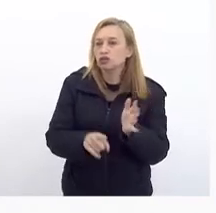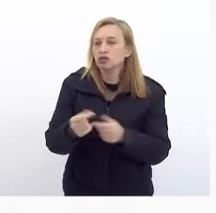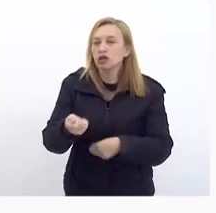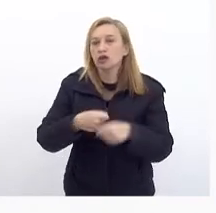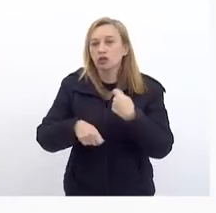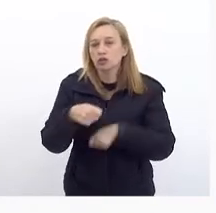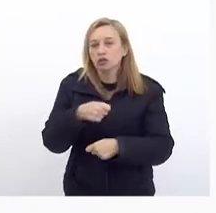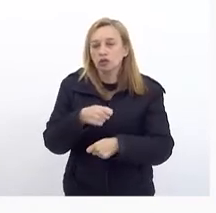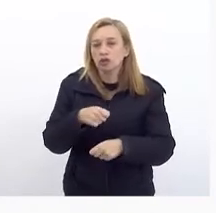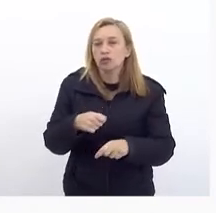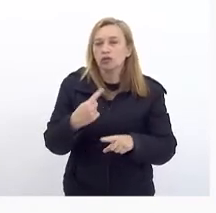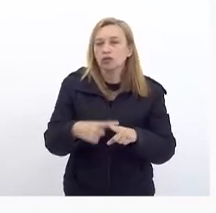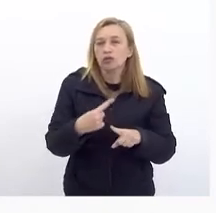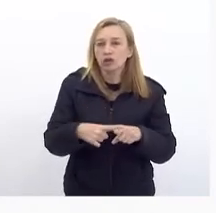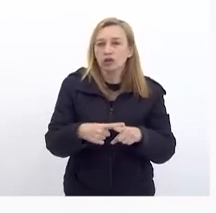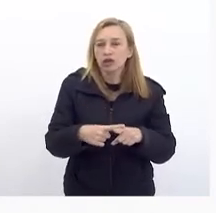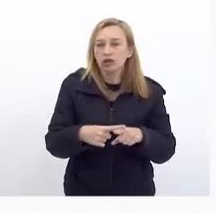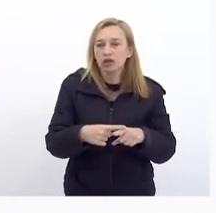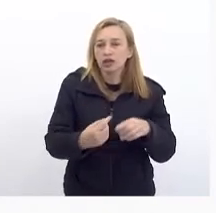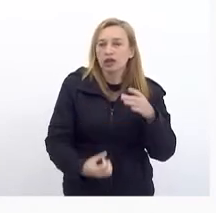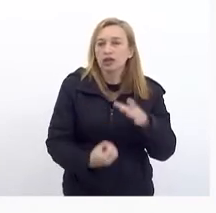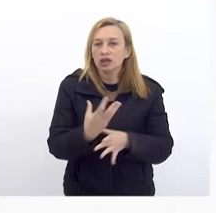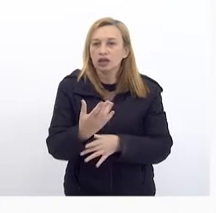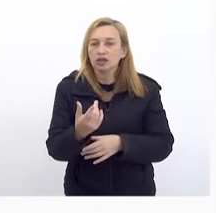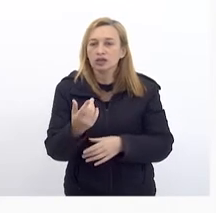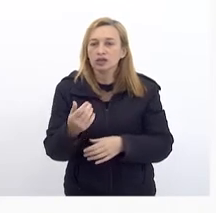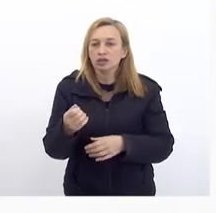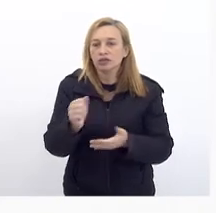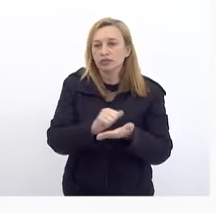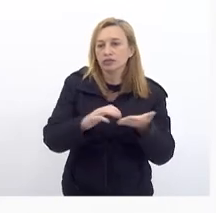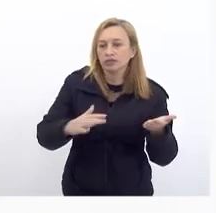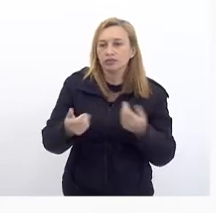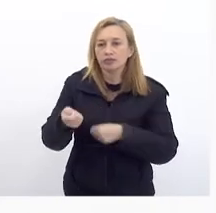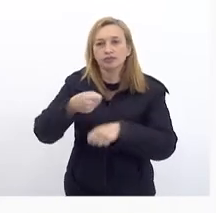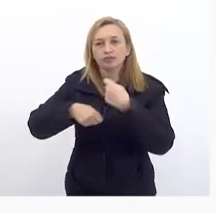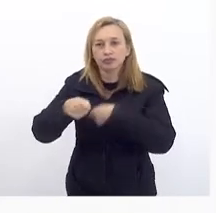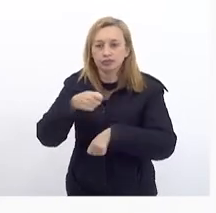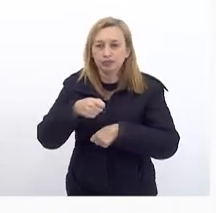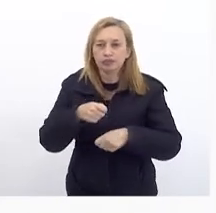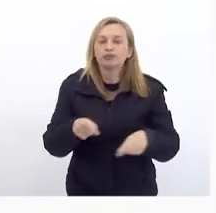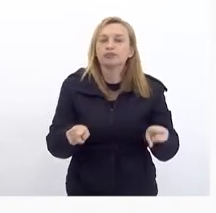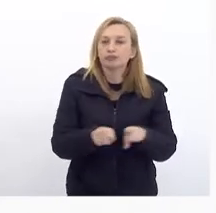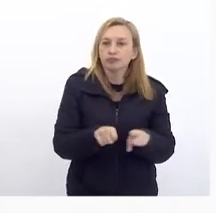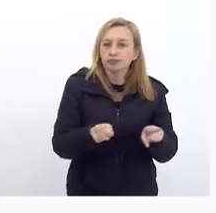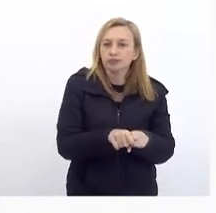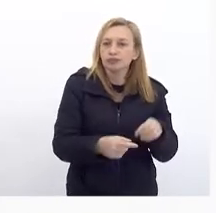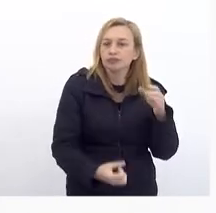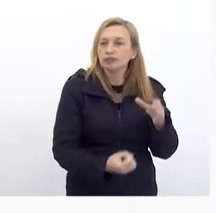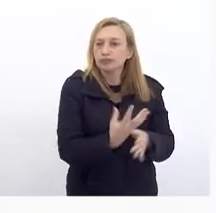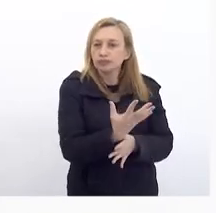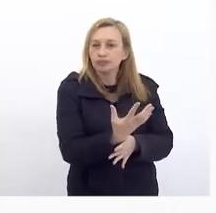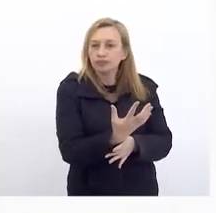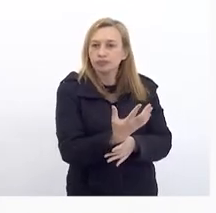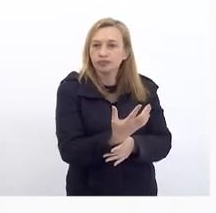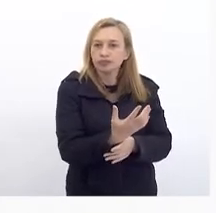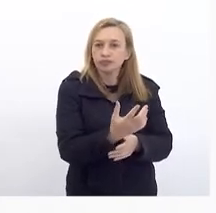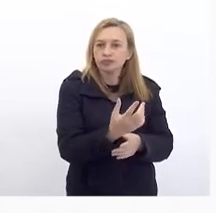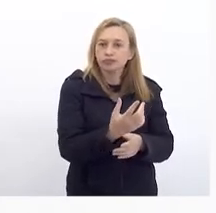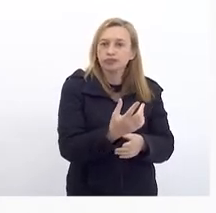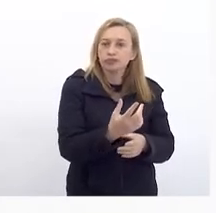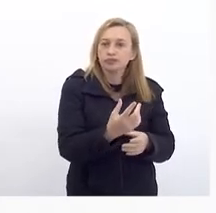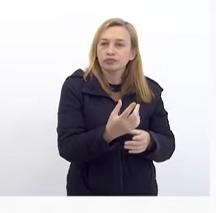Porque elas São geradoras De atividade Econômica E elas São geradoras De um ciclo